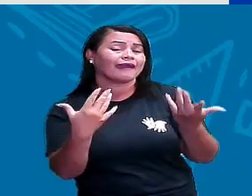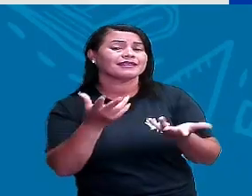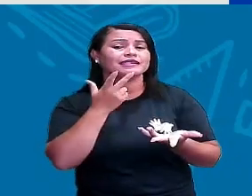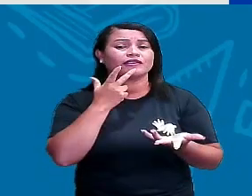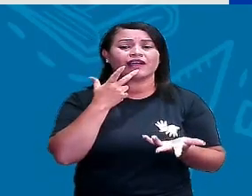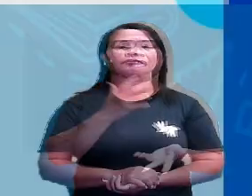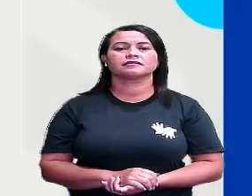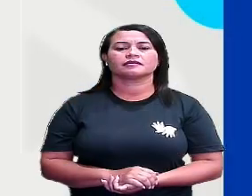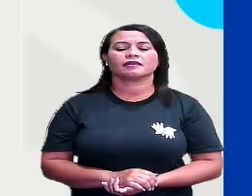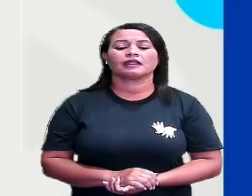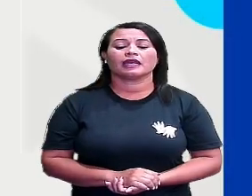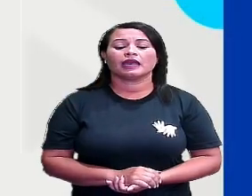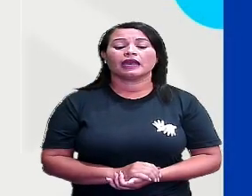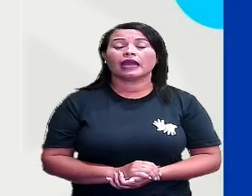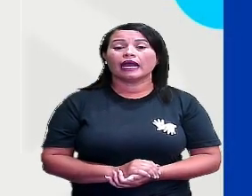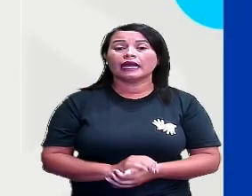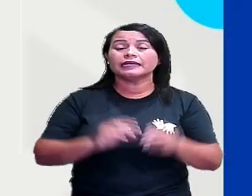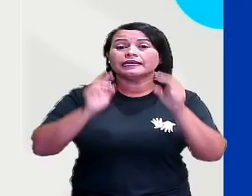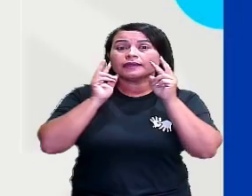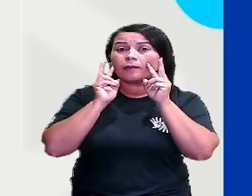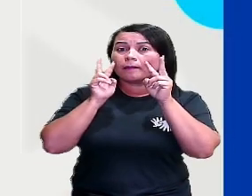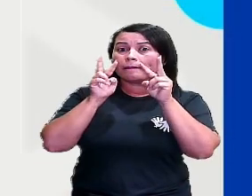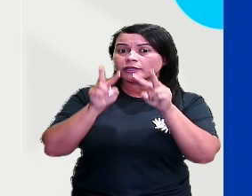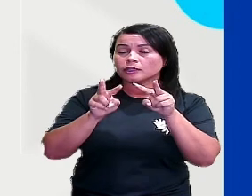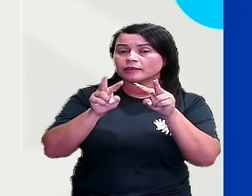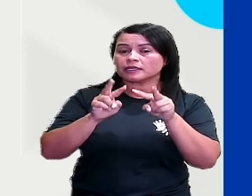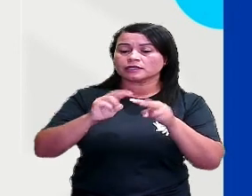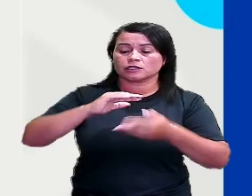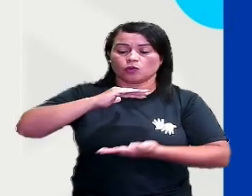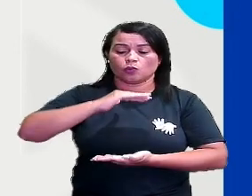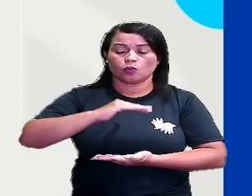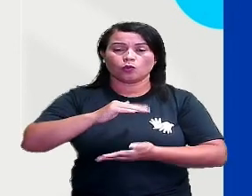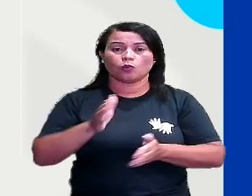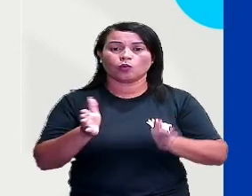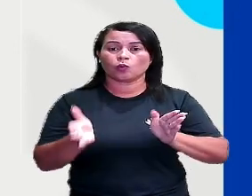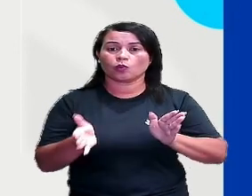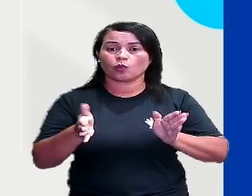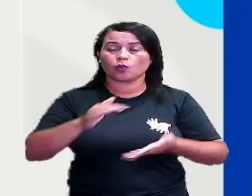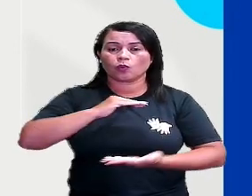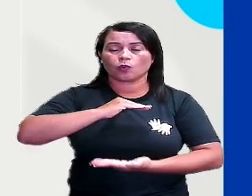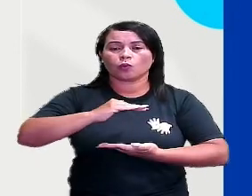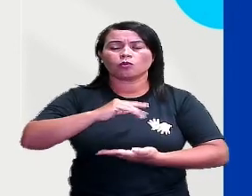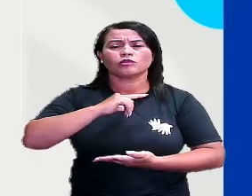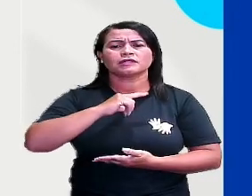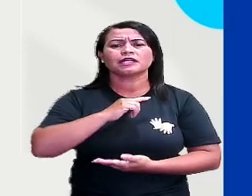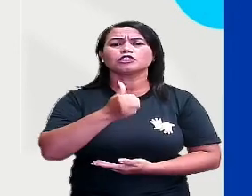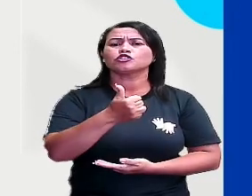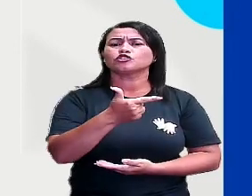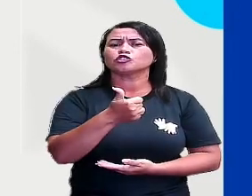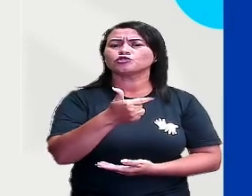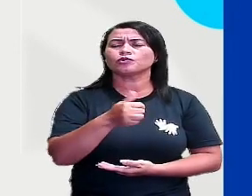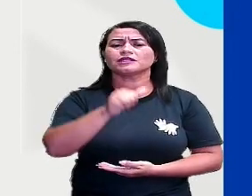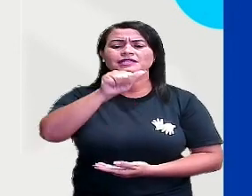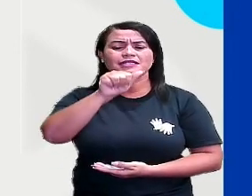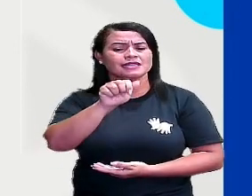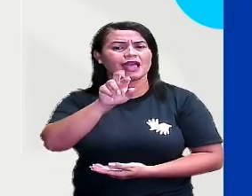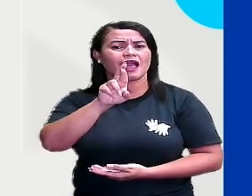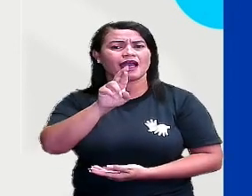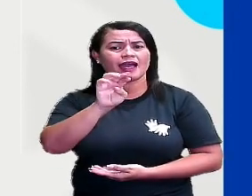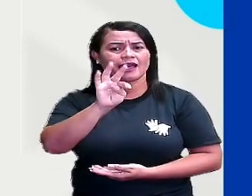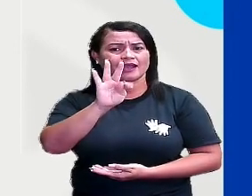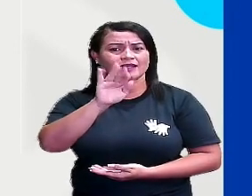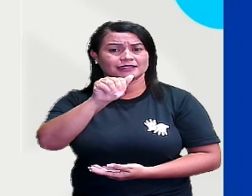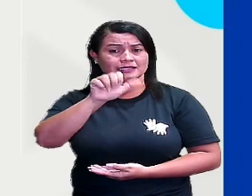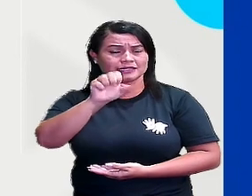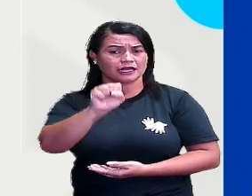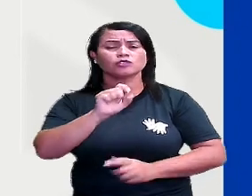falado aí. Então, presta bem atenção. O cubo é formado por doze arestas. O que é essa doze arestas, né? O que é essa